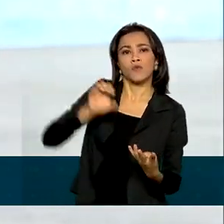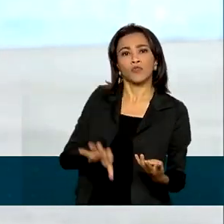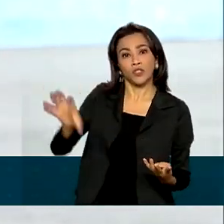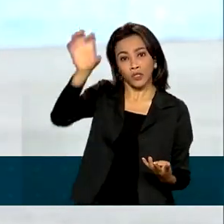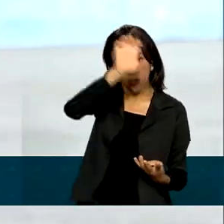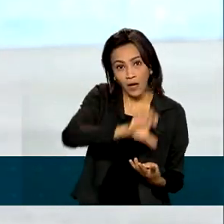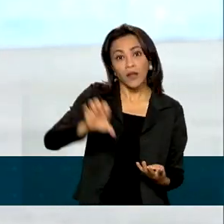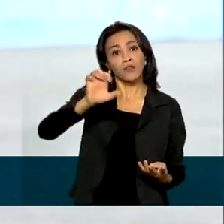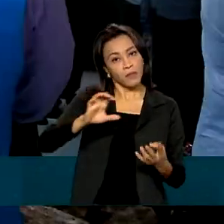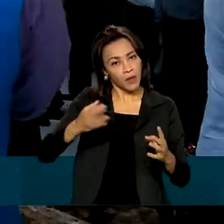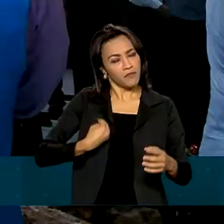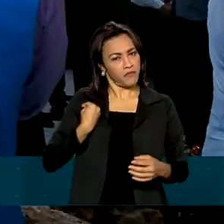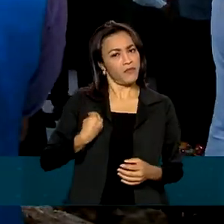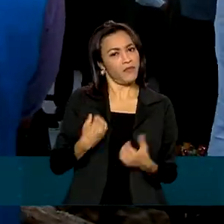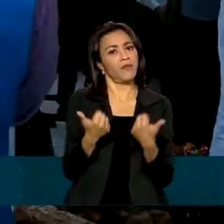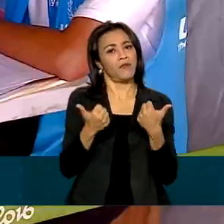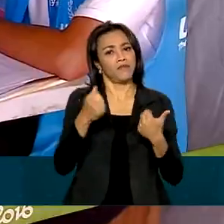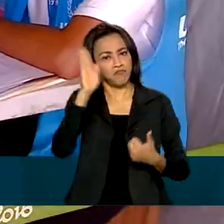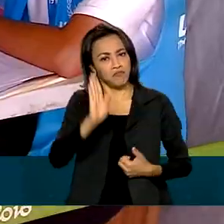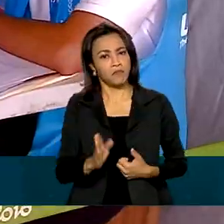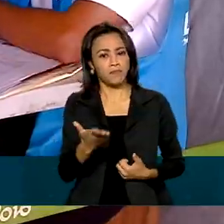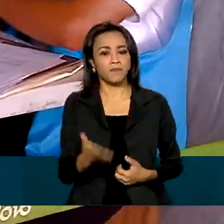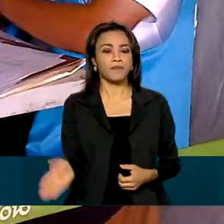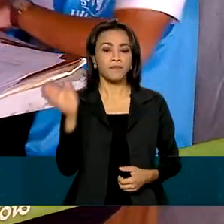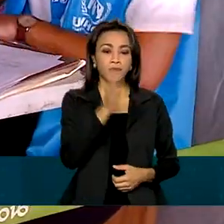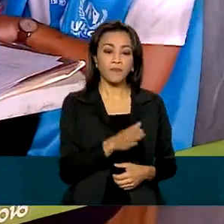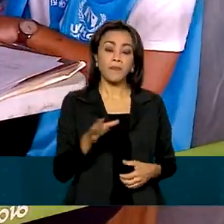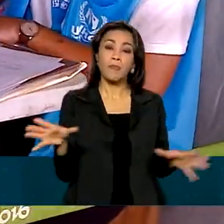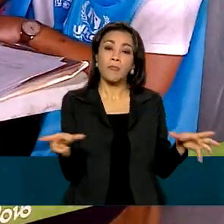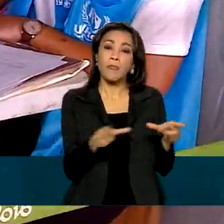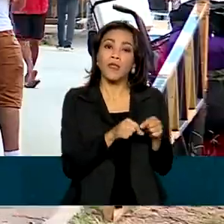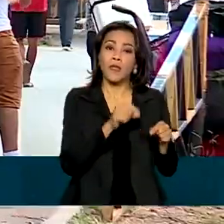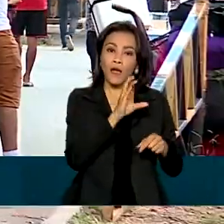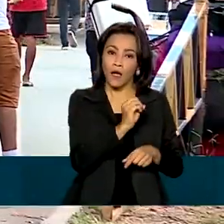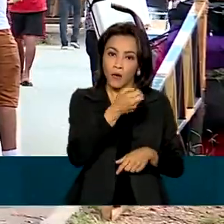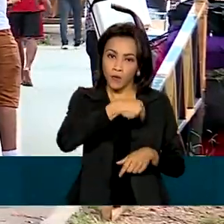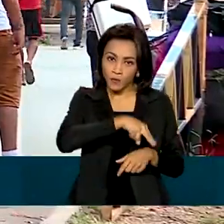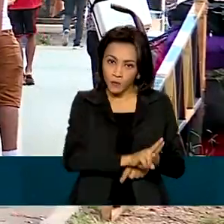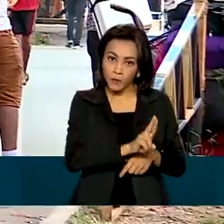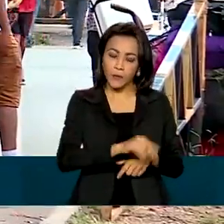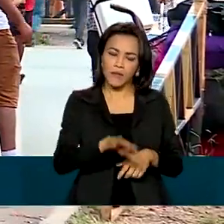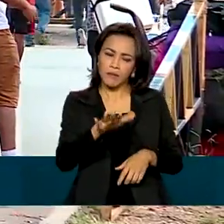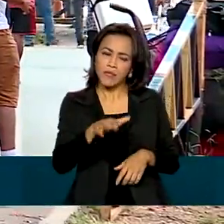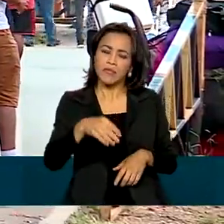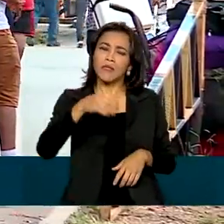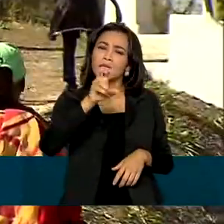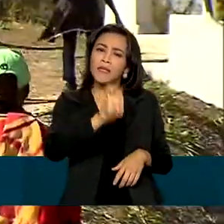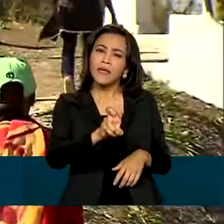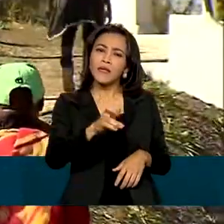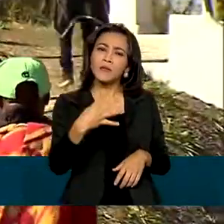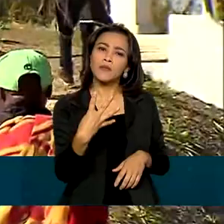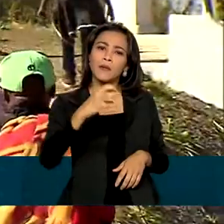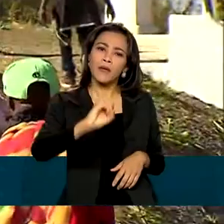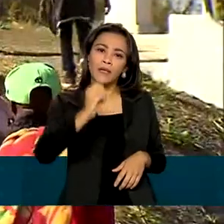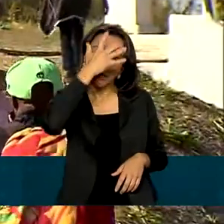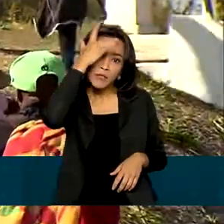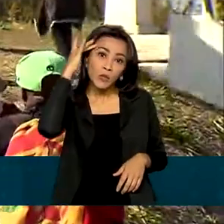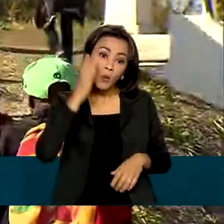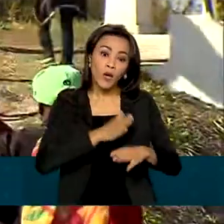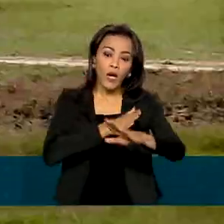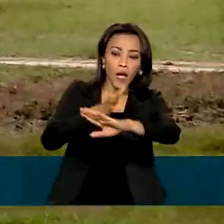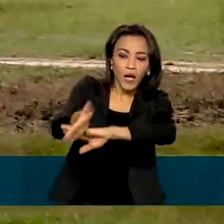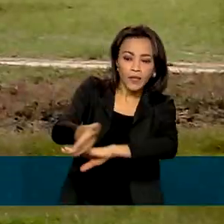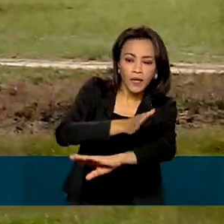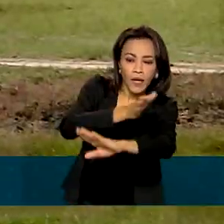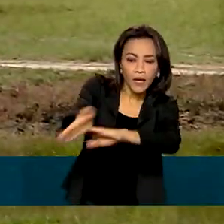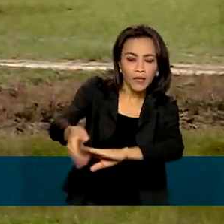integrarem à vida no Brasil. Segundo a Organização das Nações Unidas, em média, 540 pessoas cruzam a fronteira da Venezuela